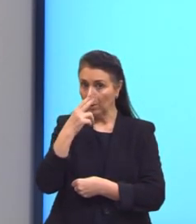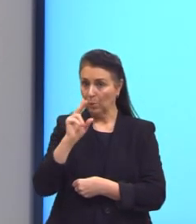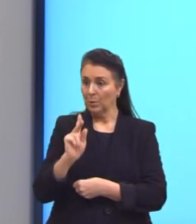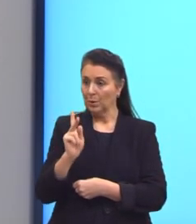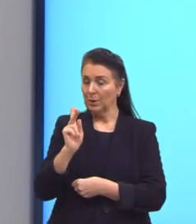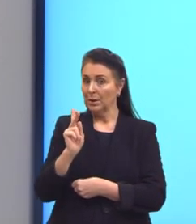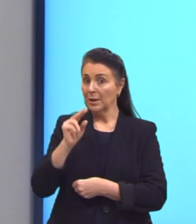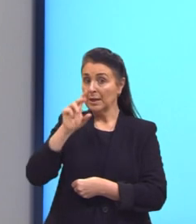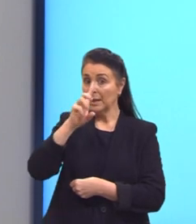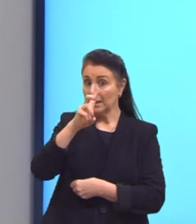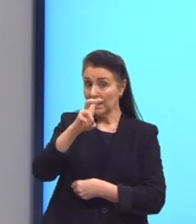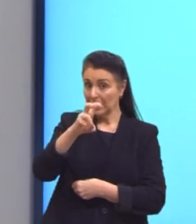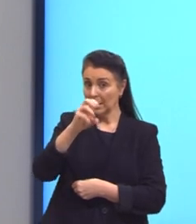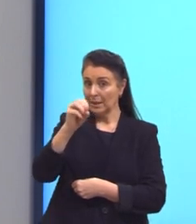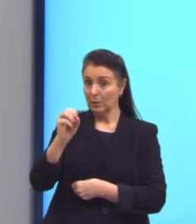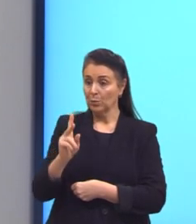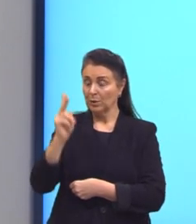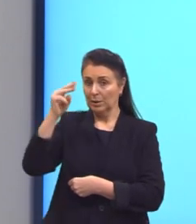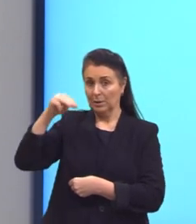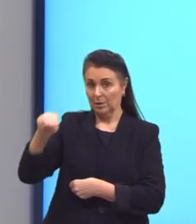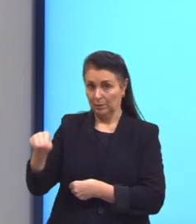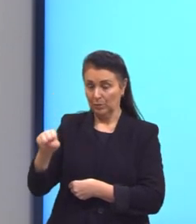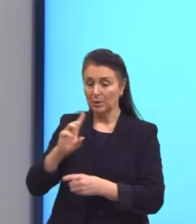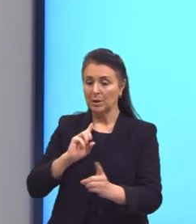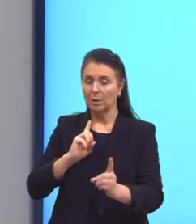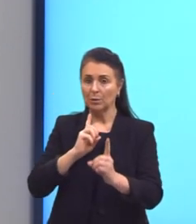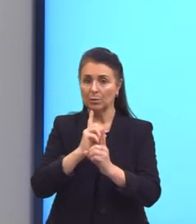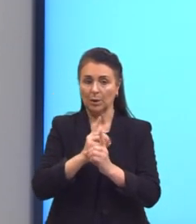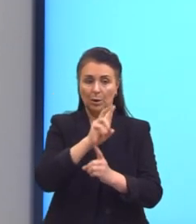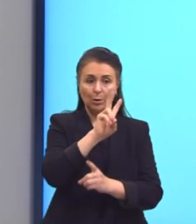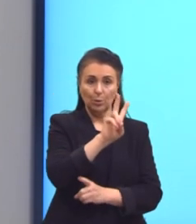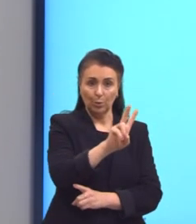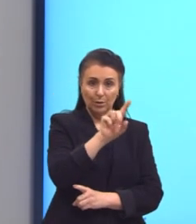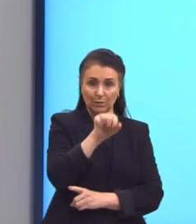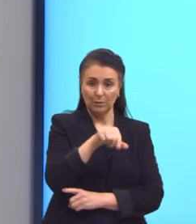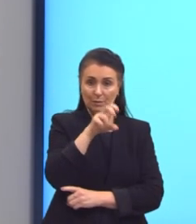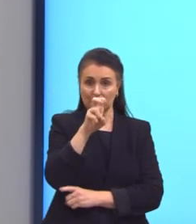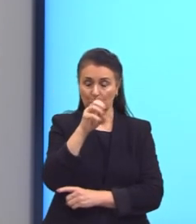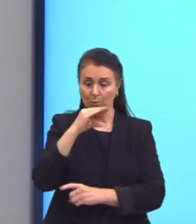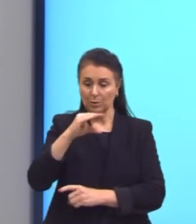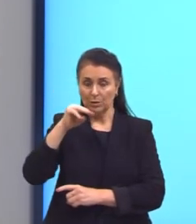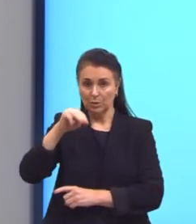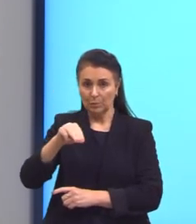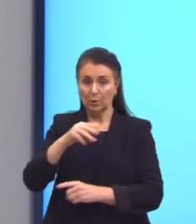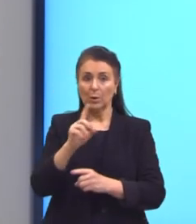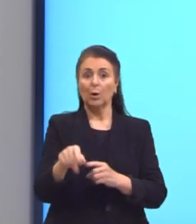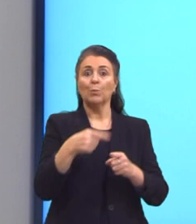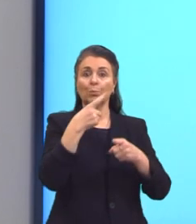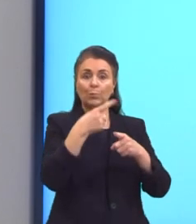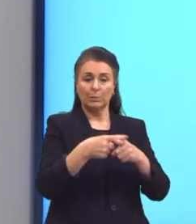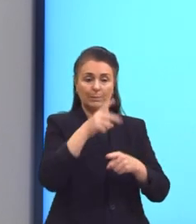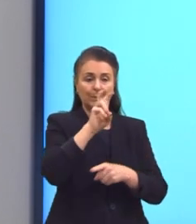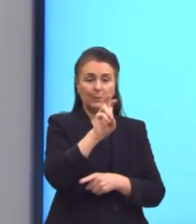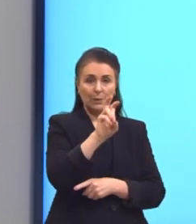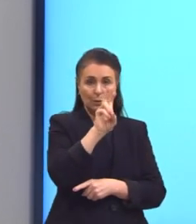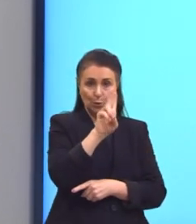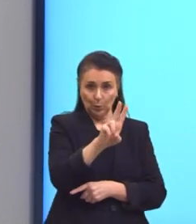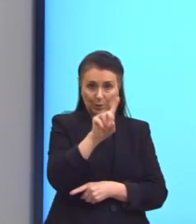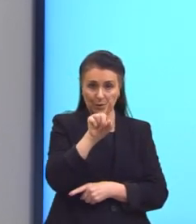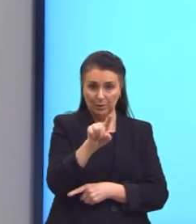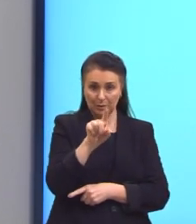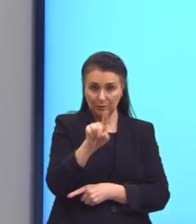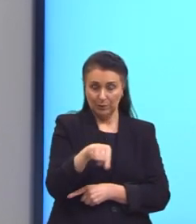e eu achei 2,5 centímetros, a gente pode multiplicar, né, o 2,5 por 500,